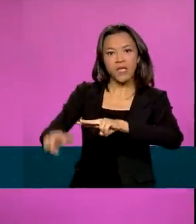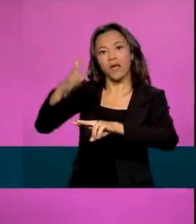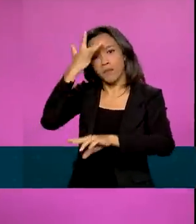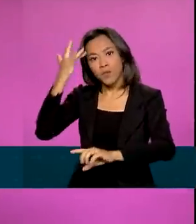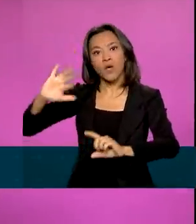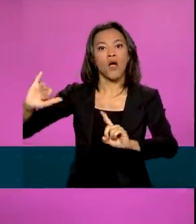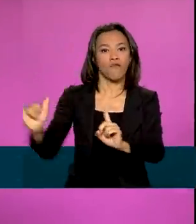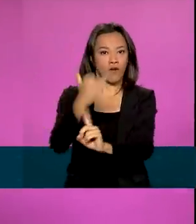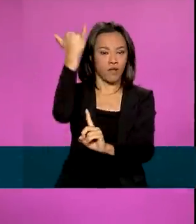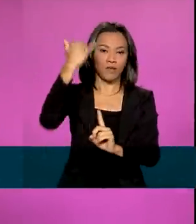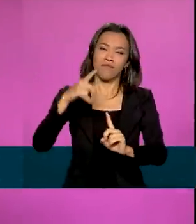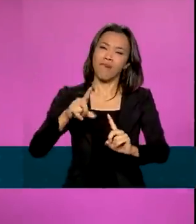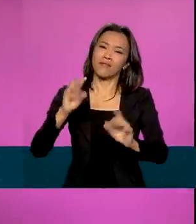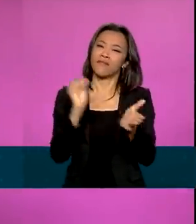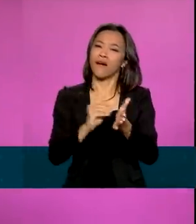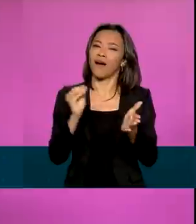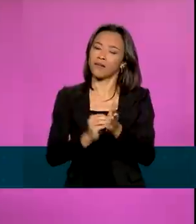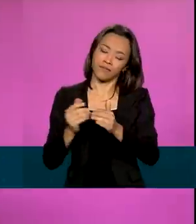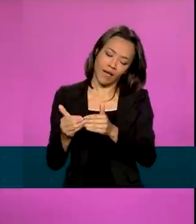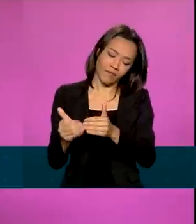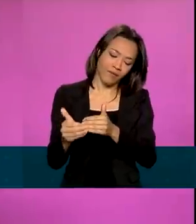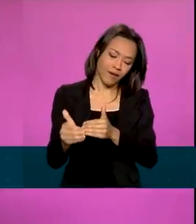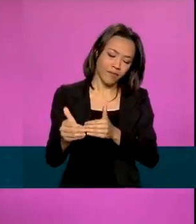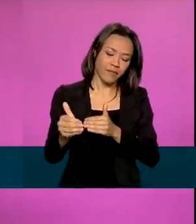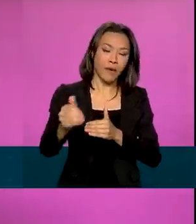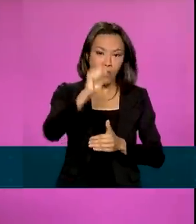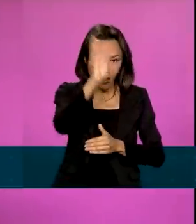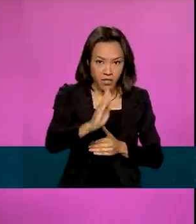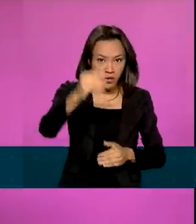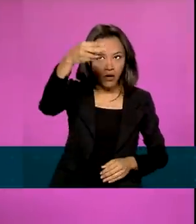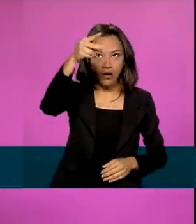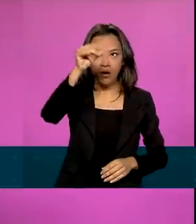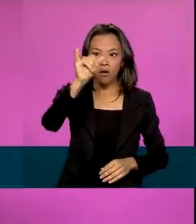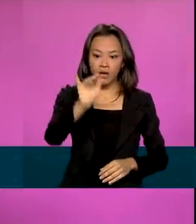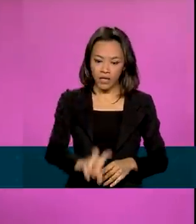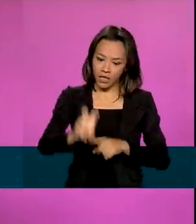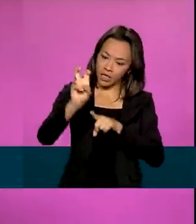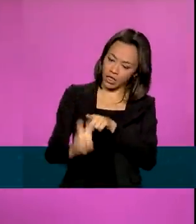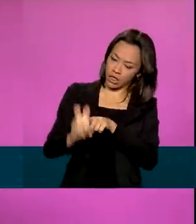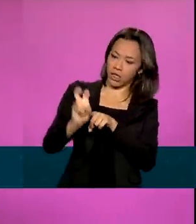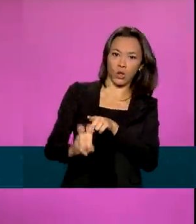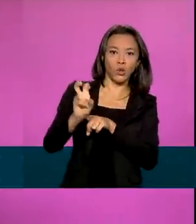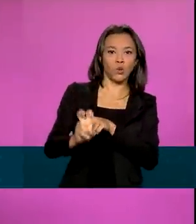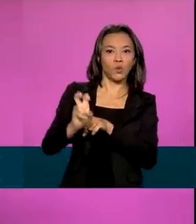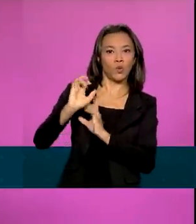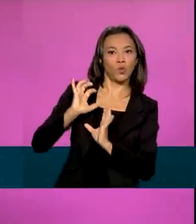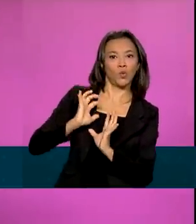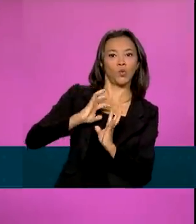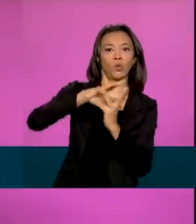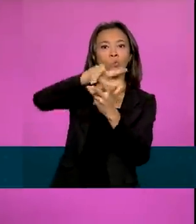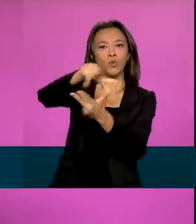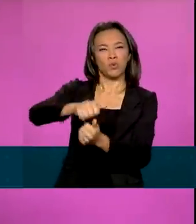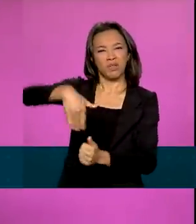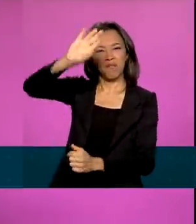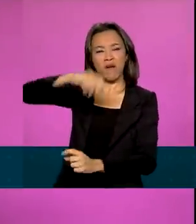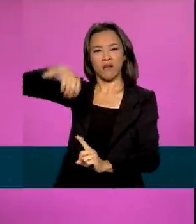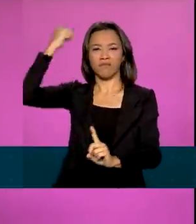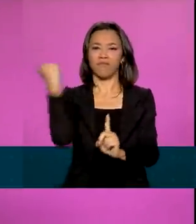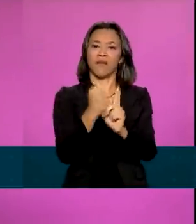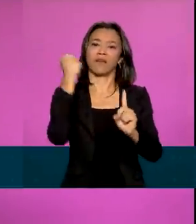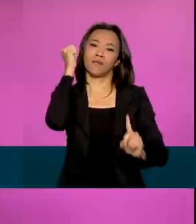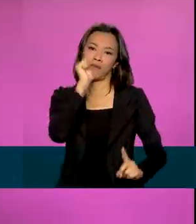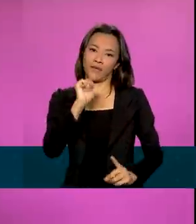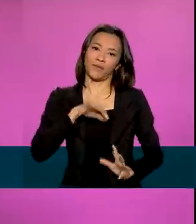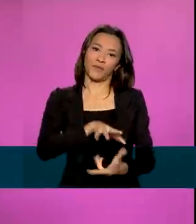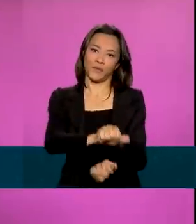caminho a percorrer. O Brasil está em quinto lugar no ranking dos países que mais matam mulheres no